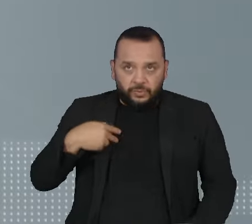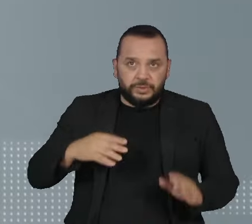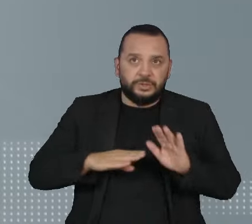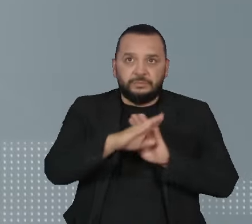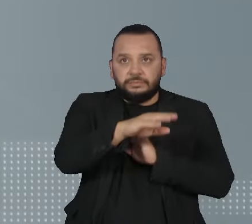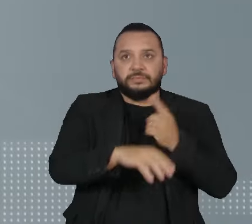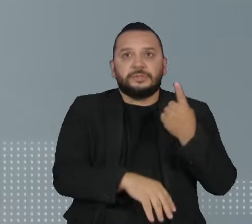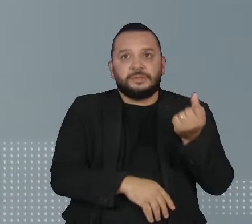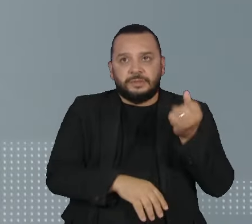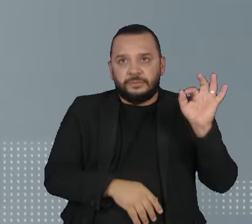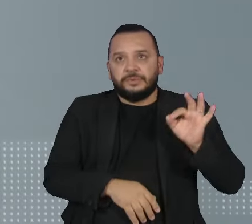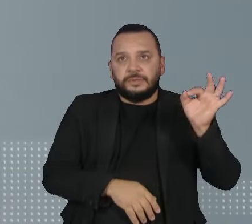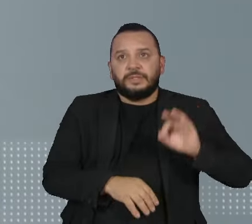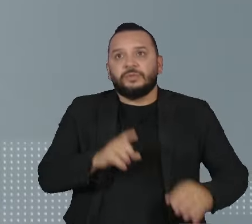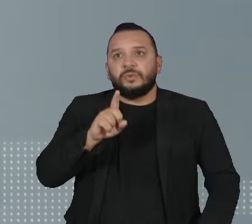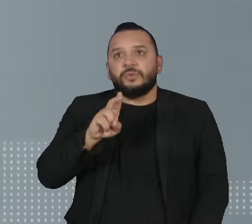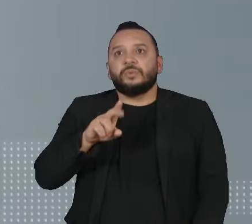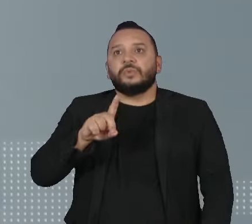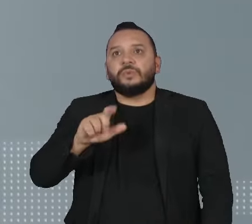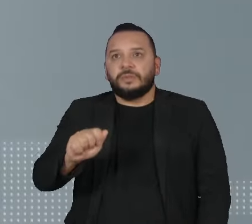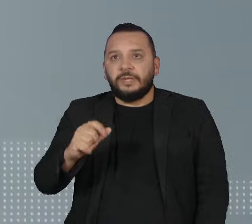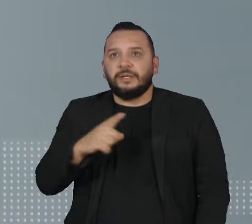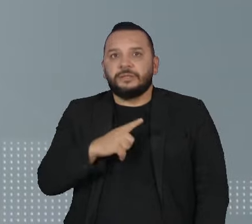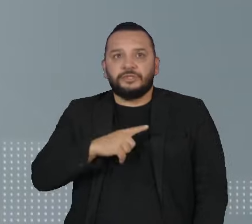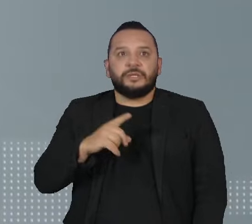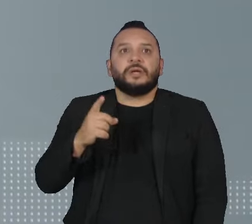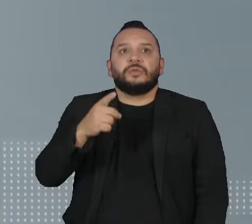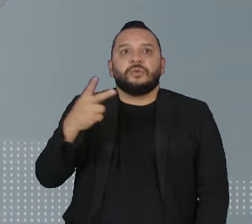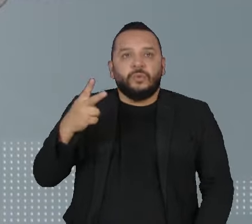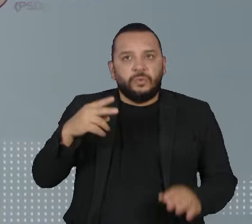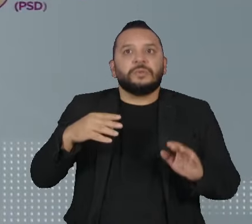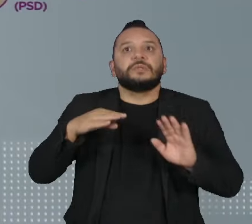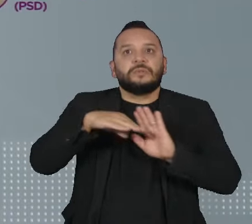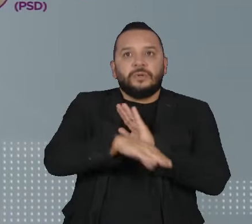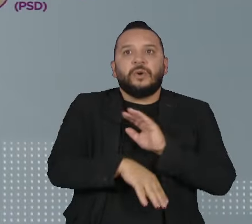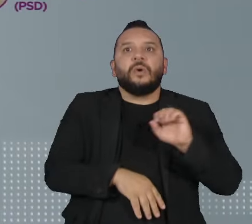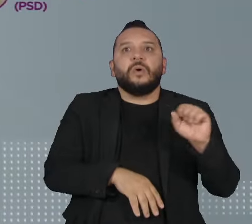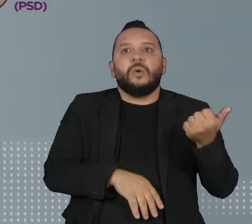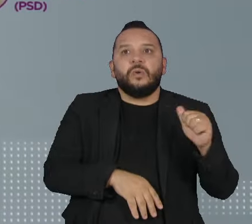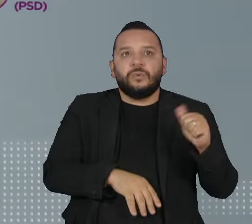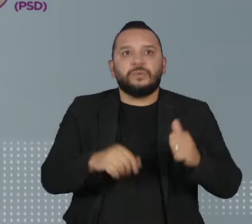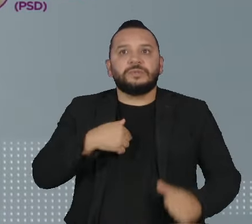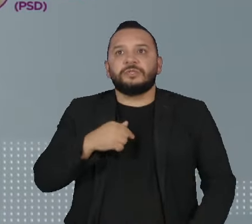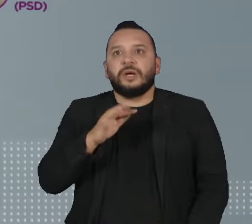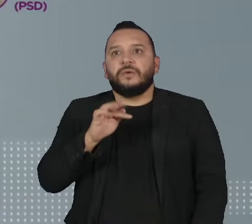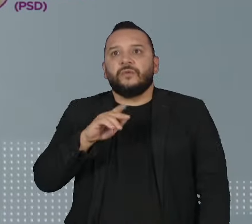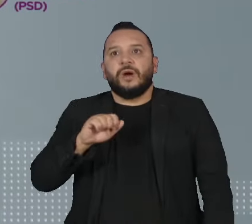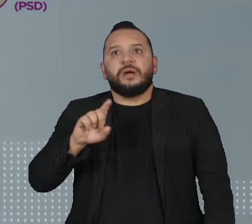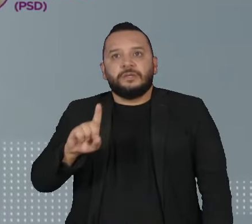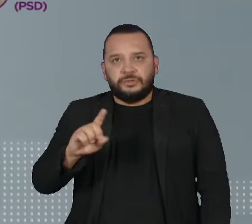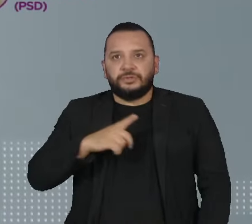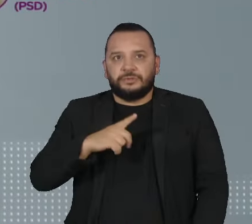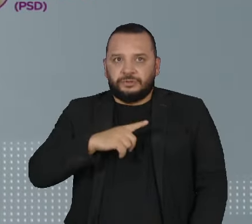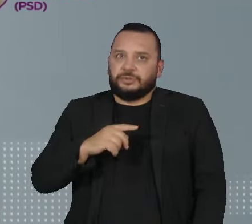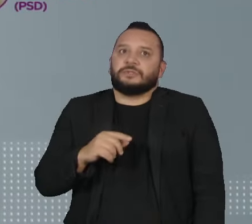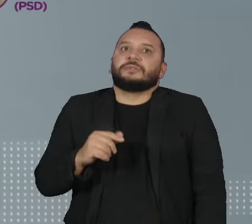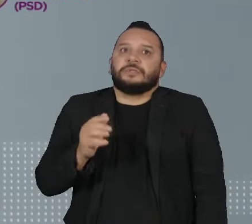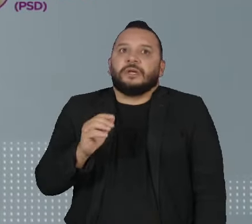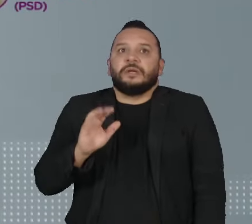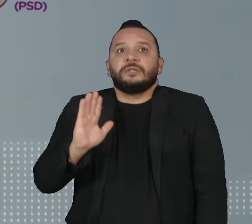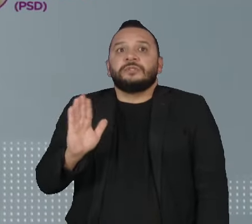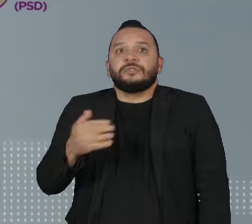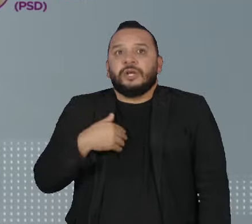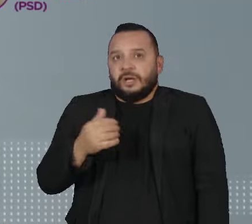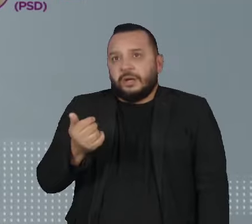16%. Duda Salaberti oscilou de 12% para 11%. Fuad Noman, do PSD, subiu 11 pontos e agora tem